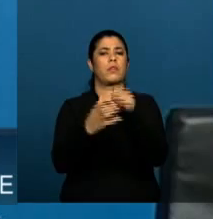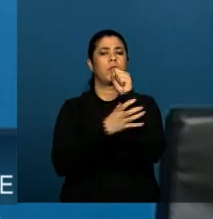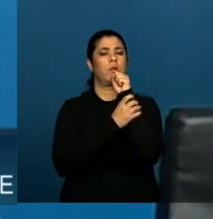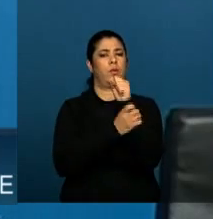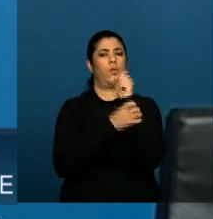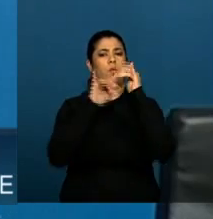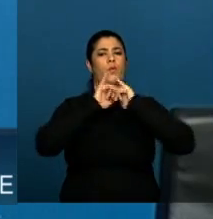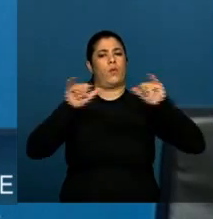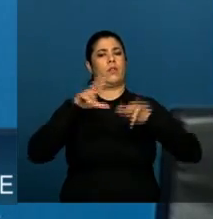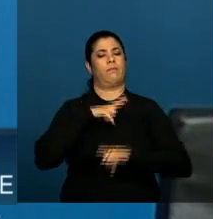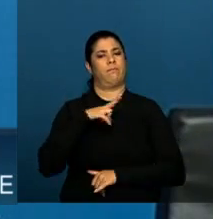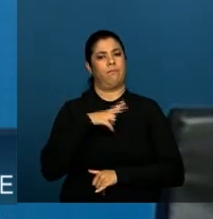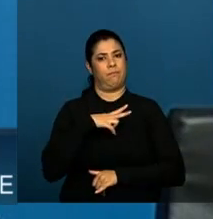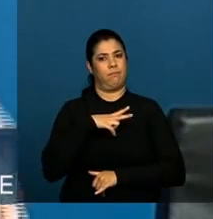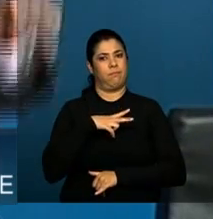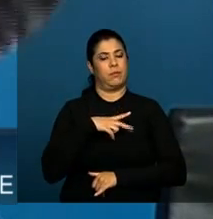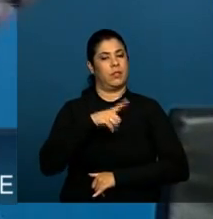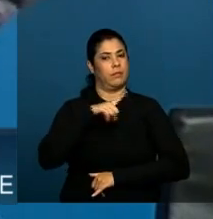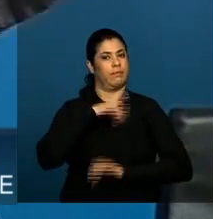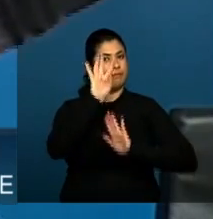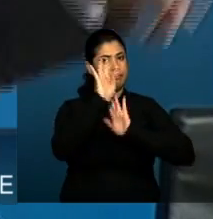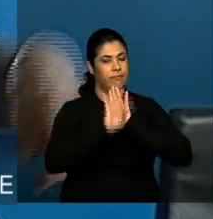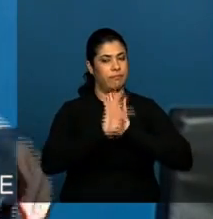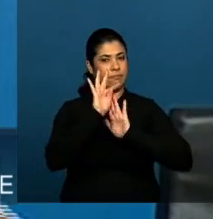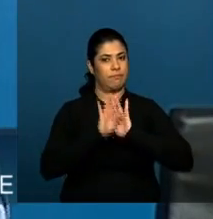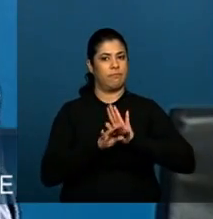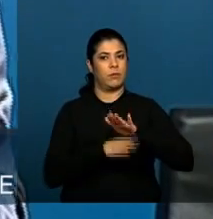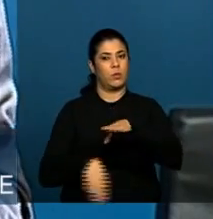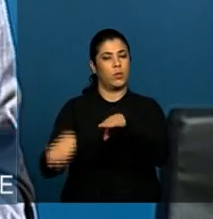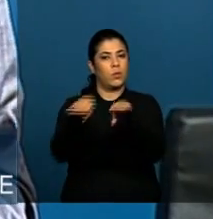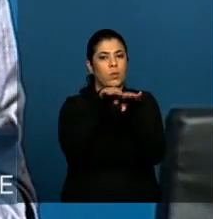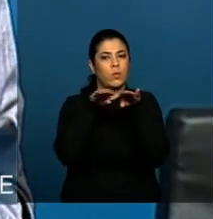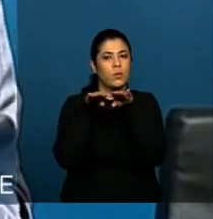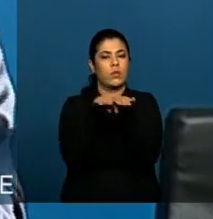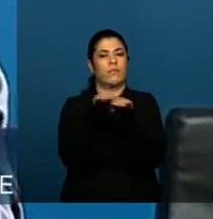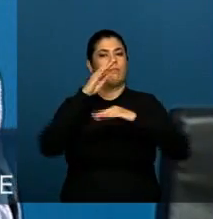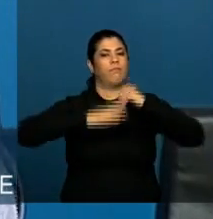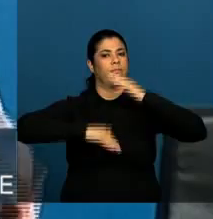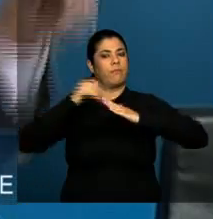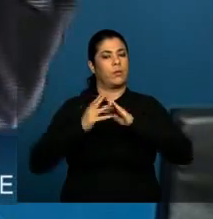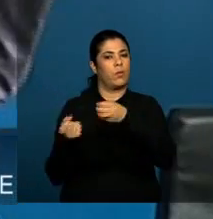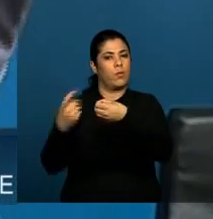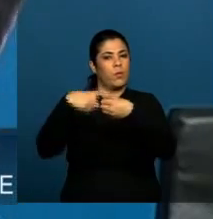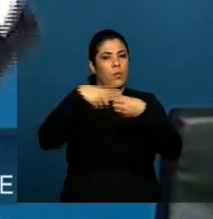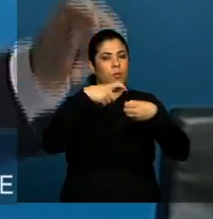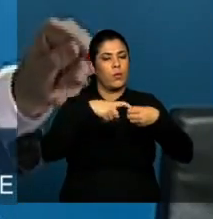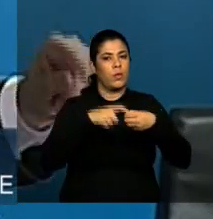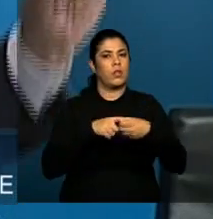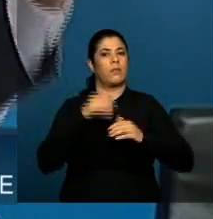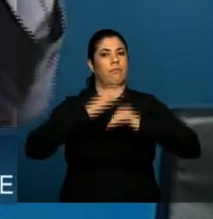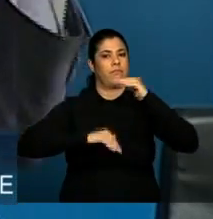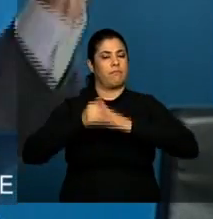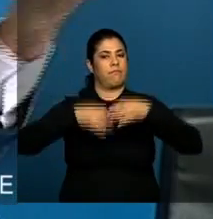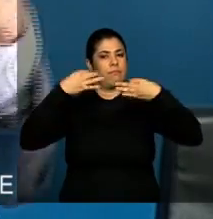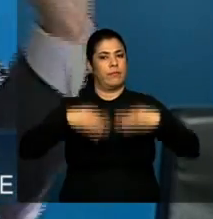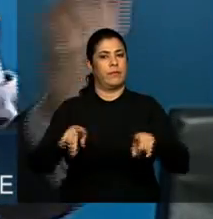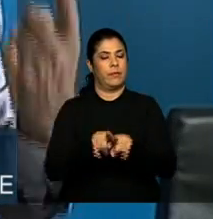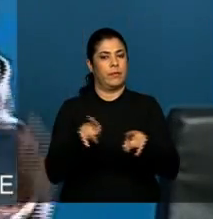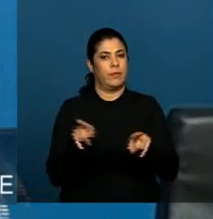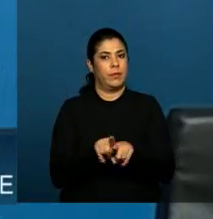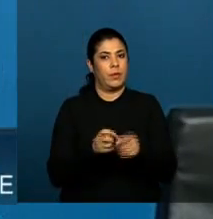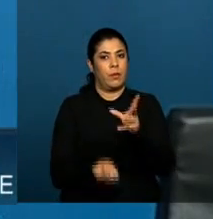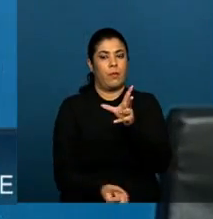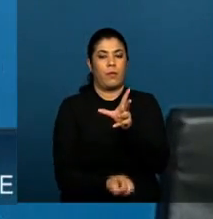Nós poderemos ter um texto equilibrado, como tivemos no marco civil, pactuações que são necessárias para a sua viabilização e a criação